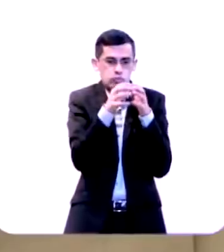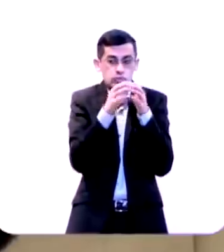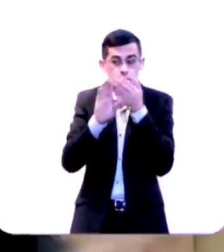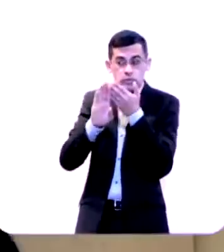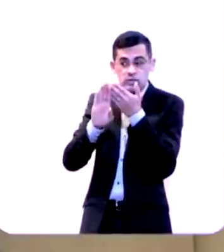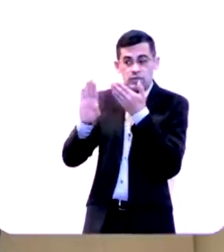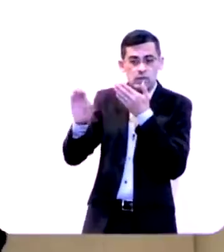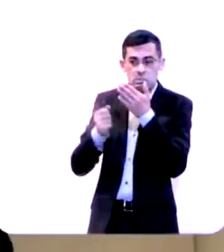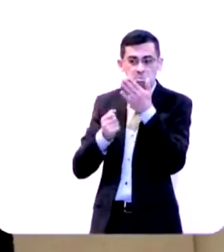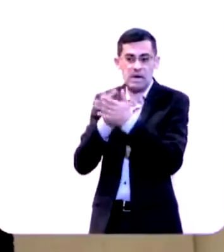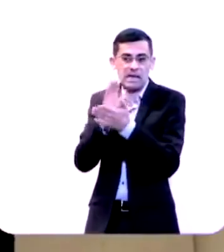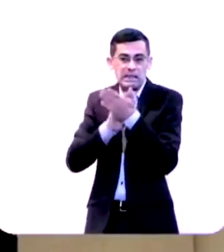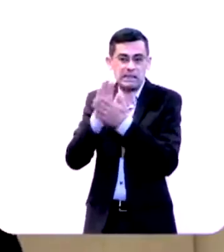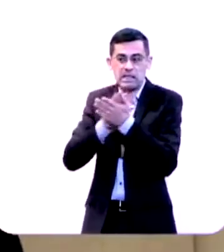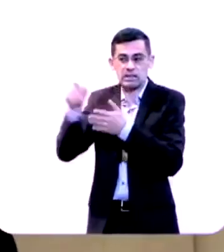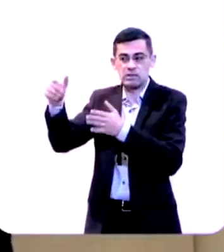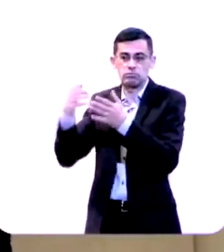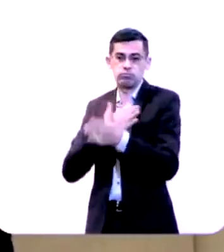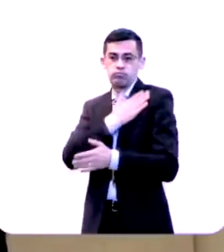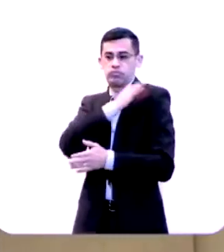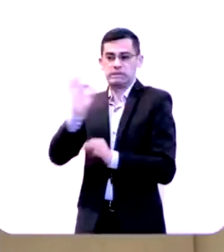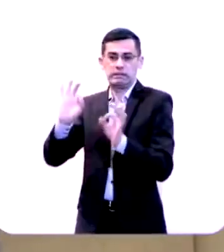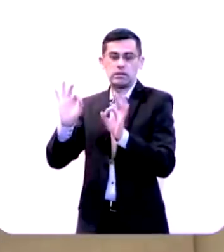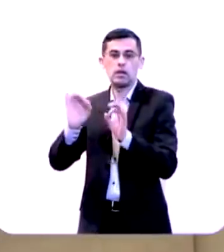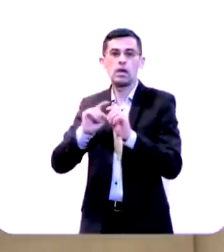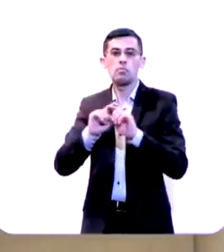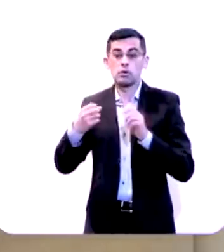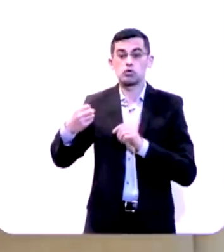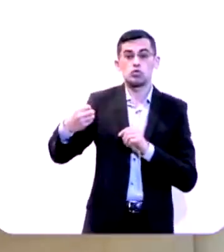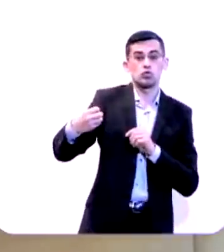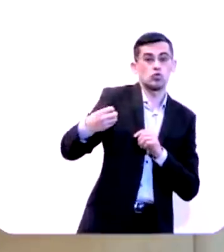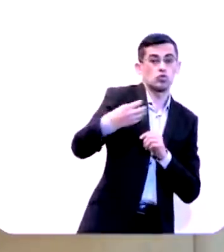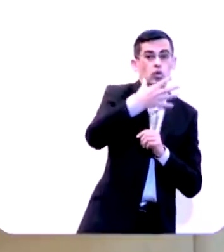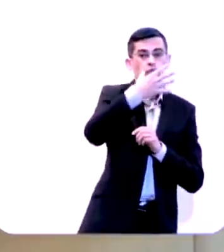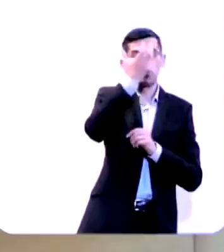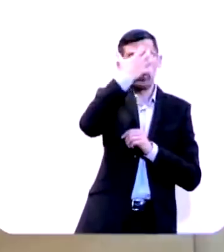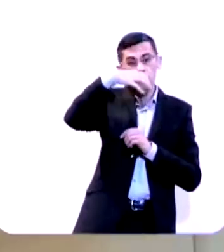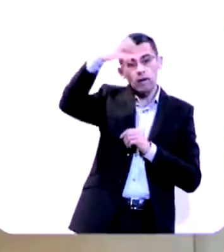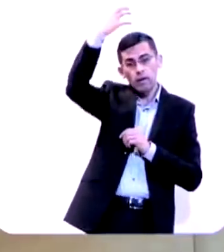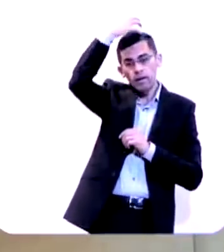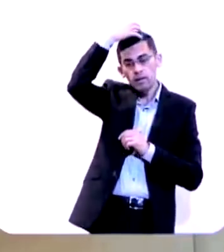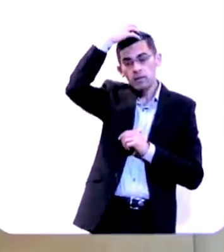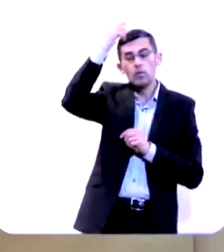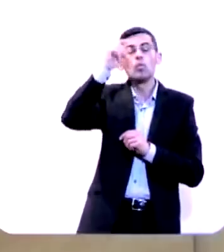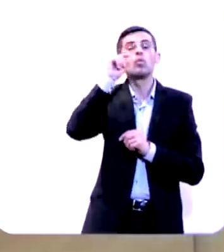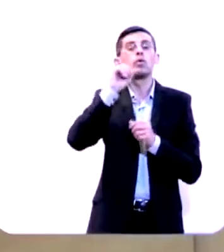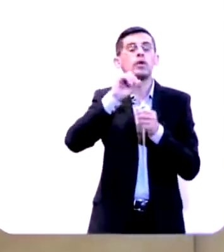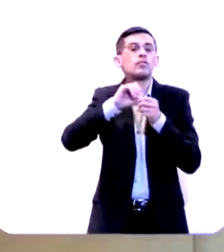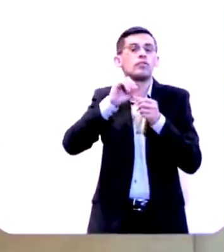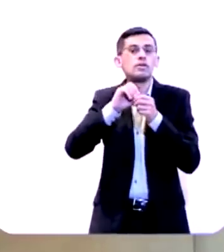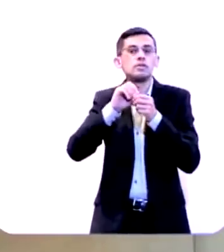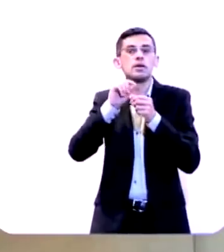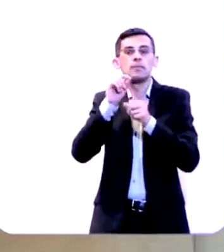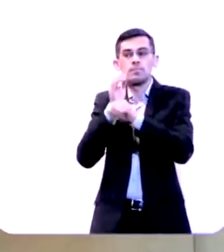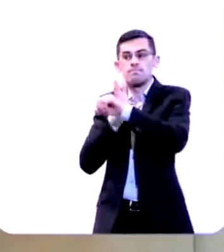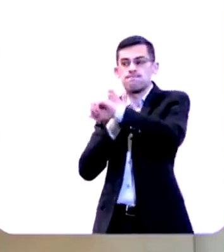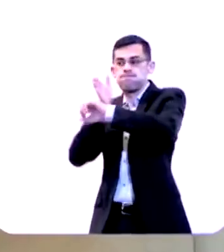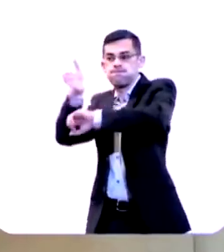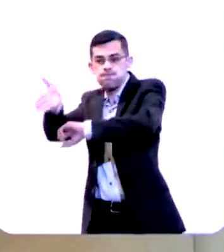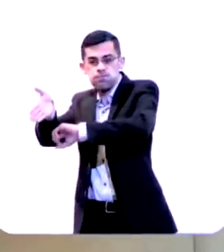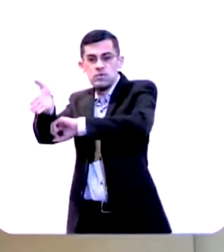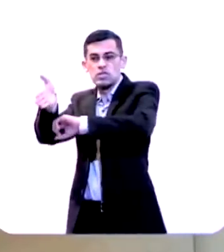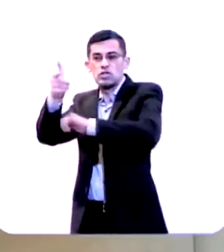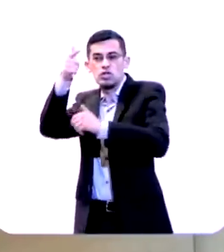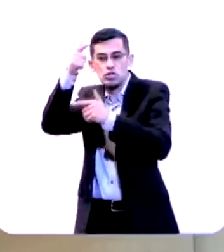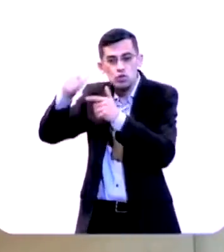afastar, não pagar mais os tributos. E o novo rei, Sennacherib, então, decidiu invadir aquela região